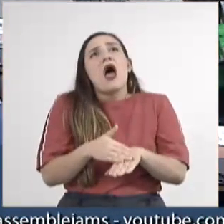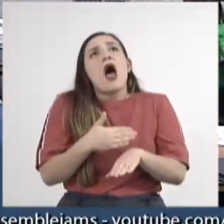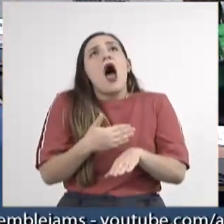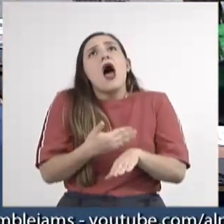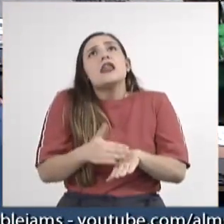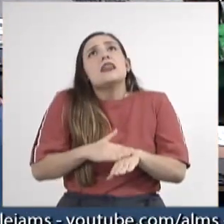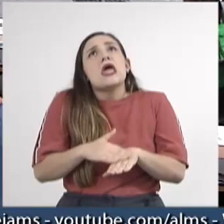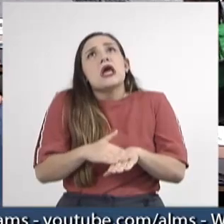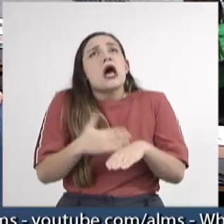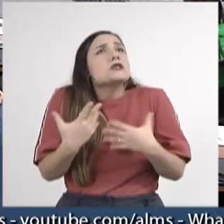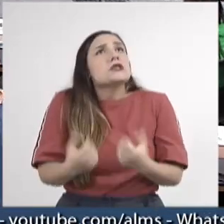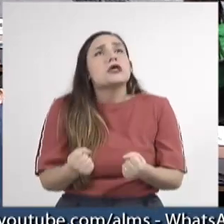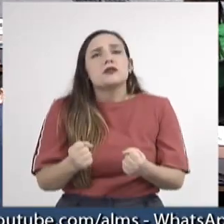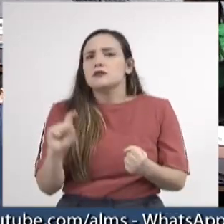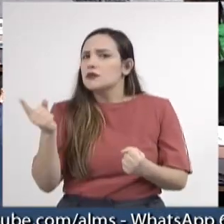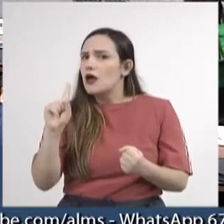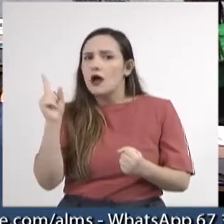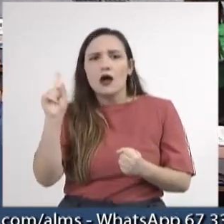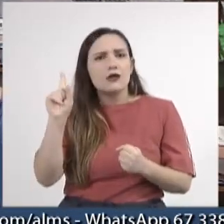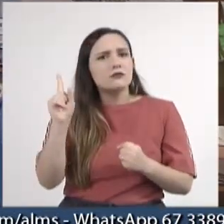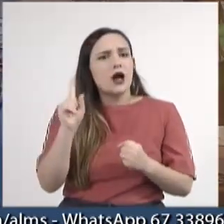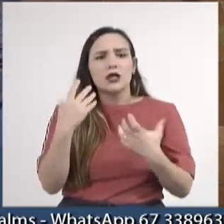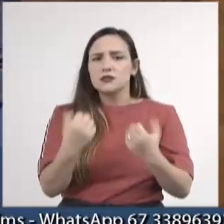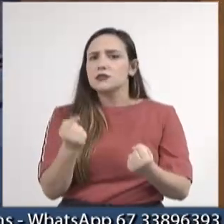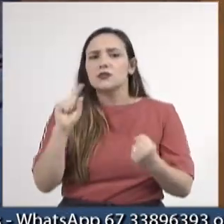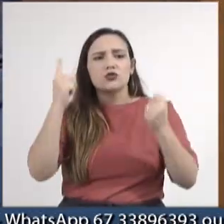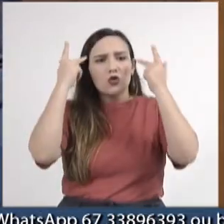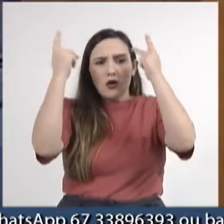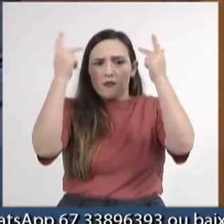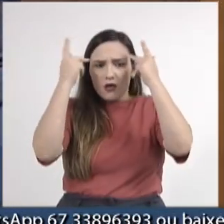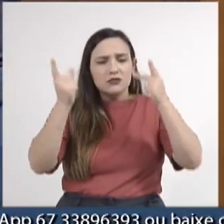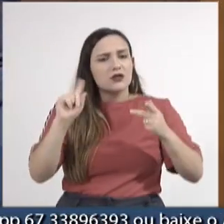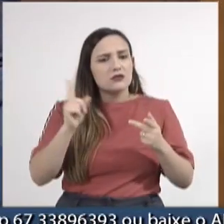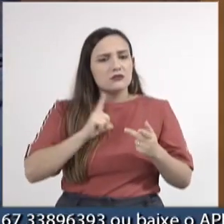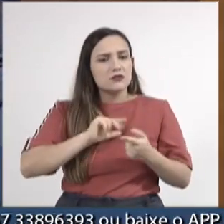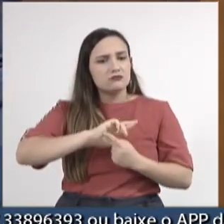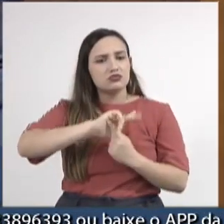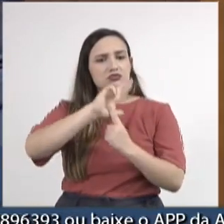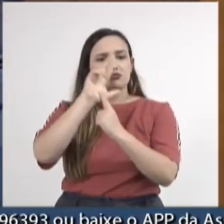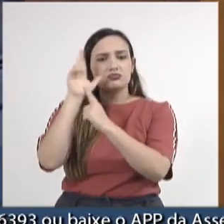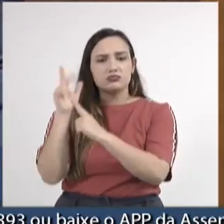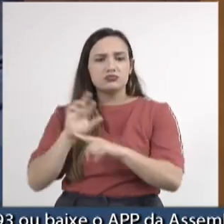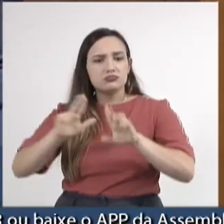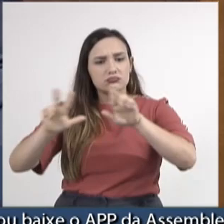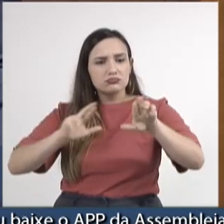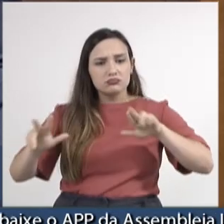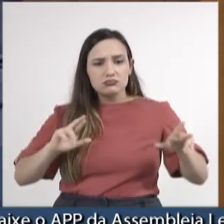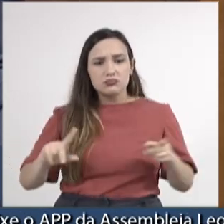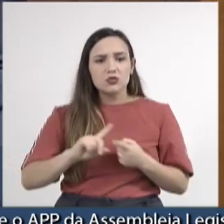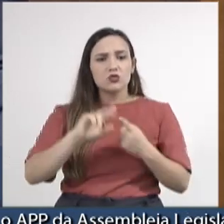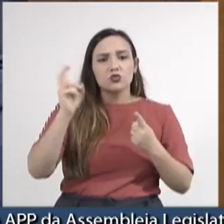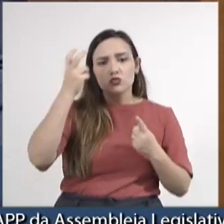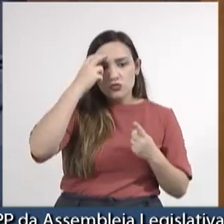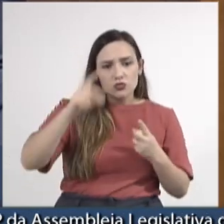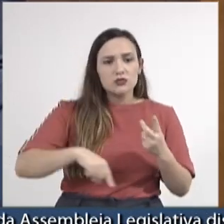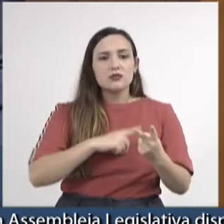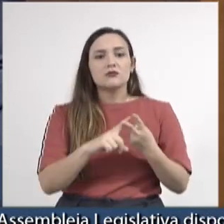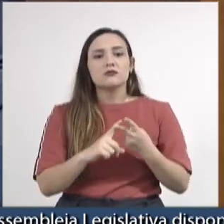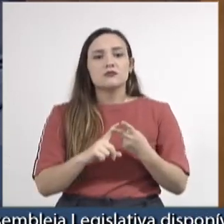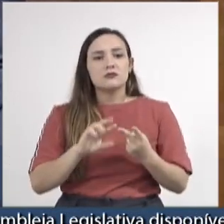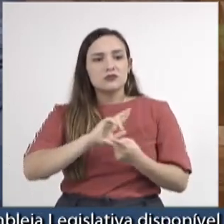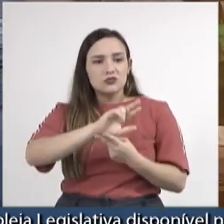normal, isso não é normal. Nós estamos num país da diversidade, da diversidade cultural, da